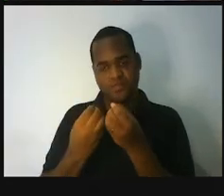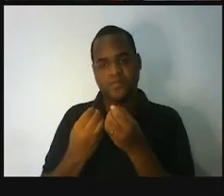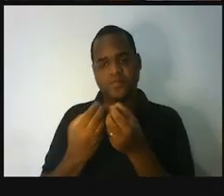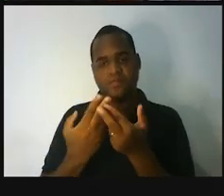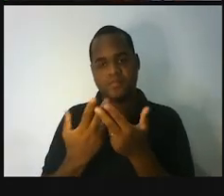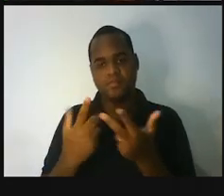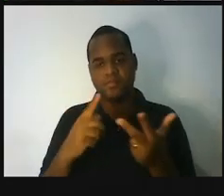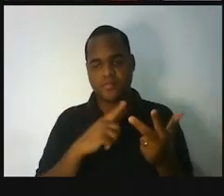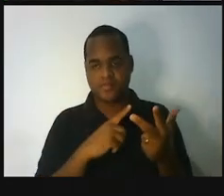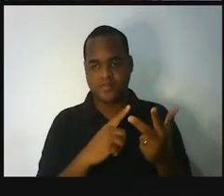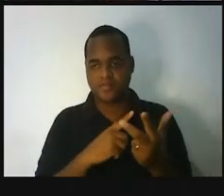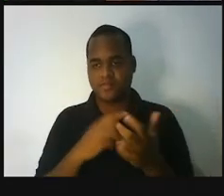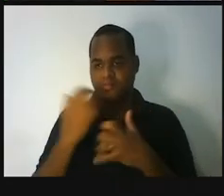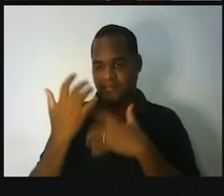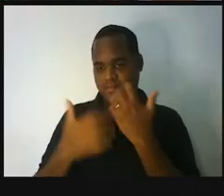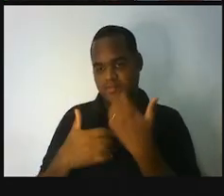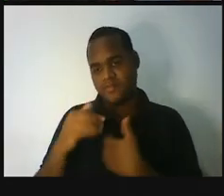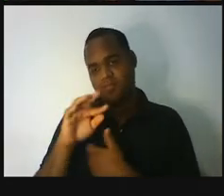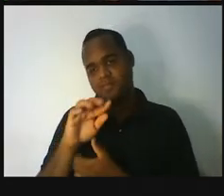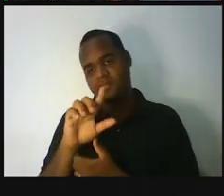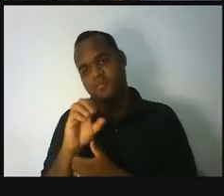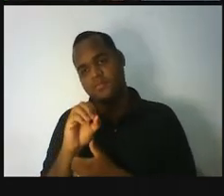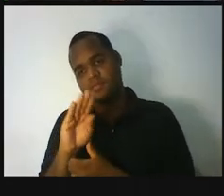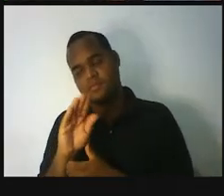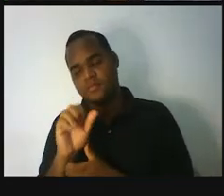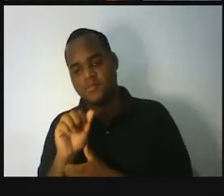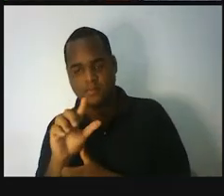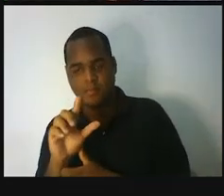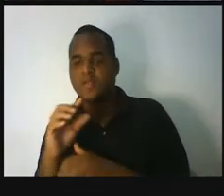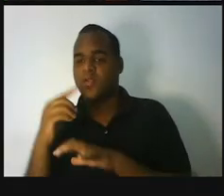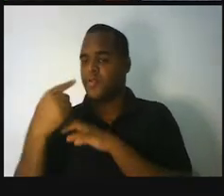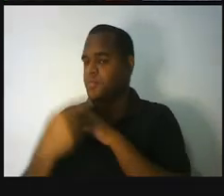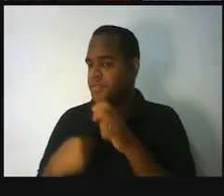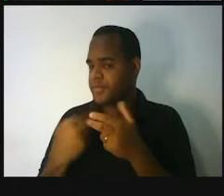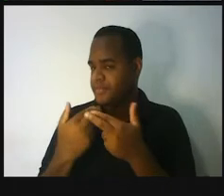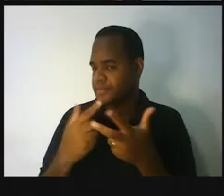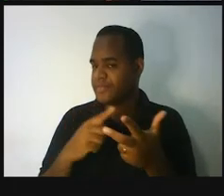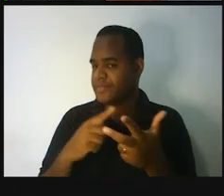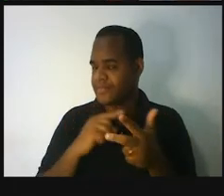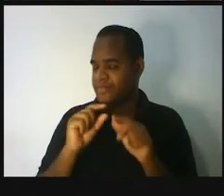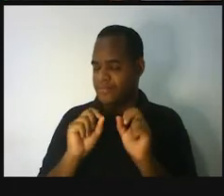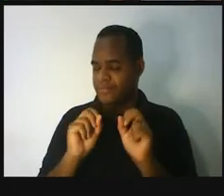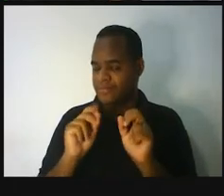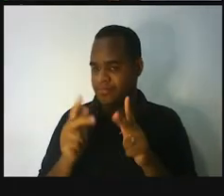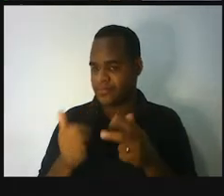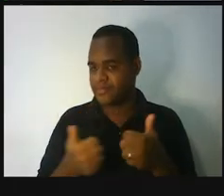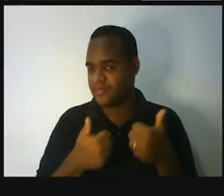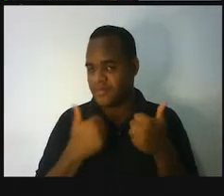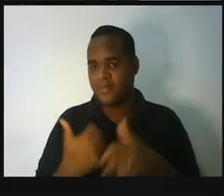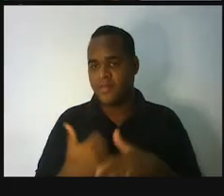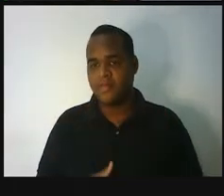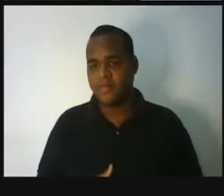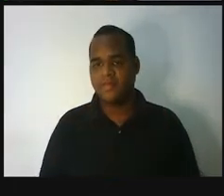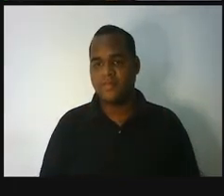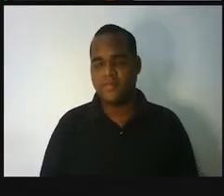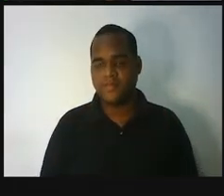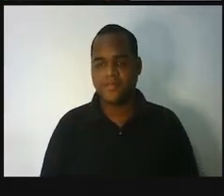tudo. Global da ideia de total. Tá bom? Então, tá, professor. Beleza,